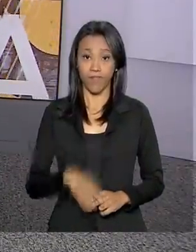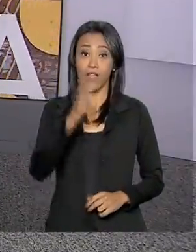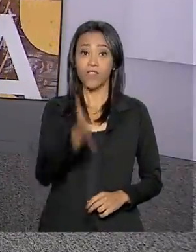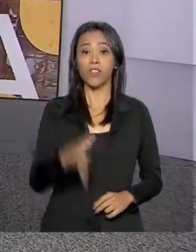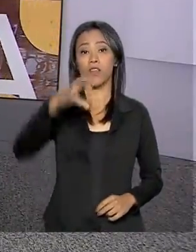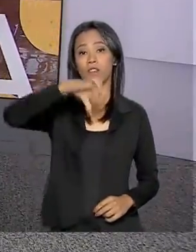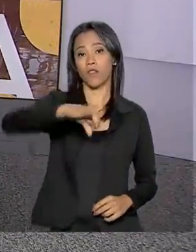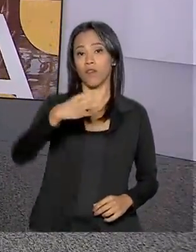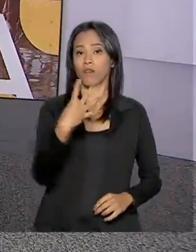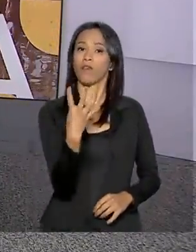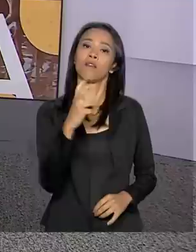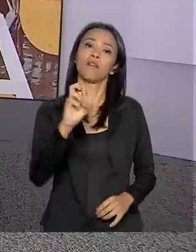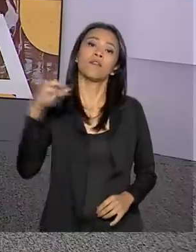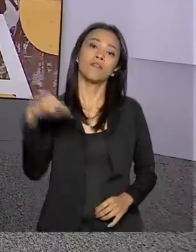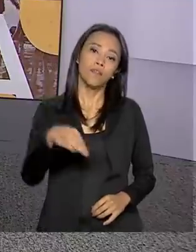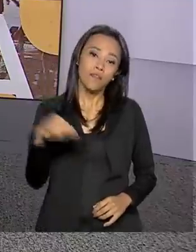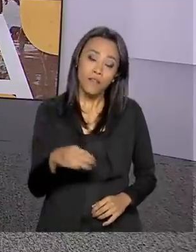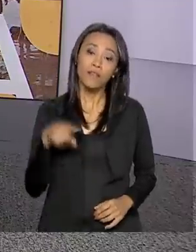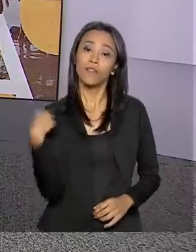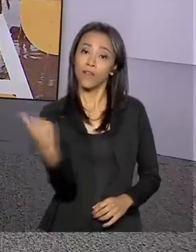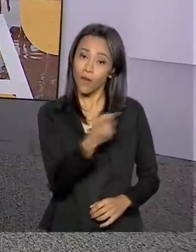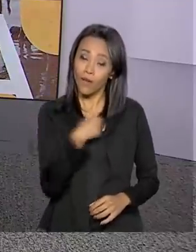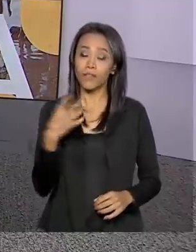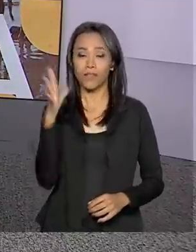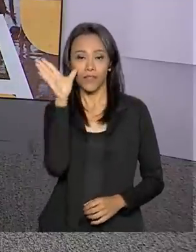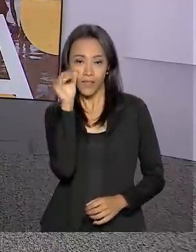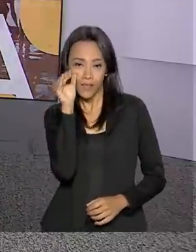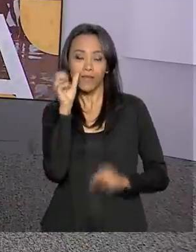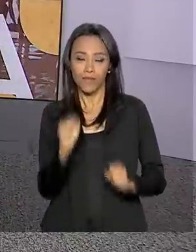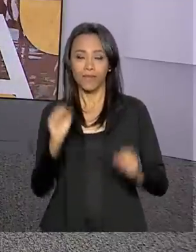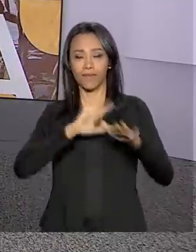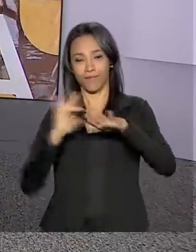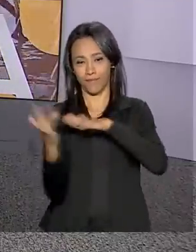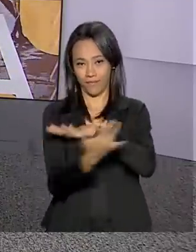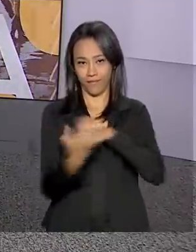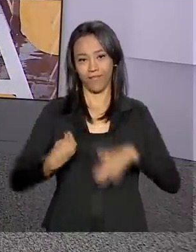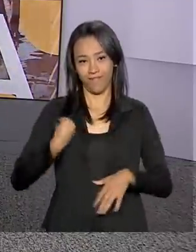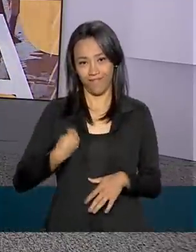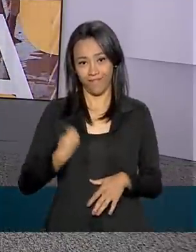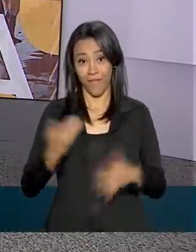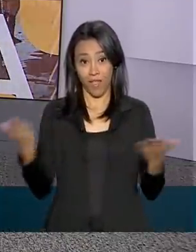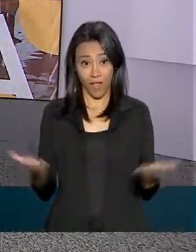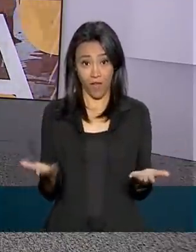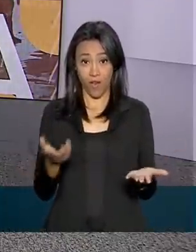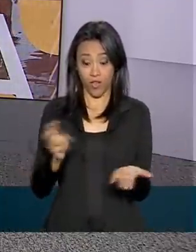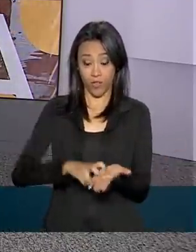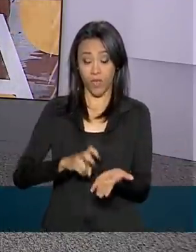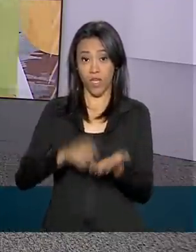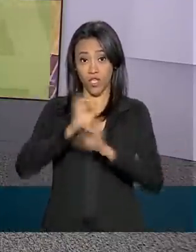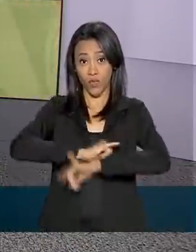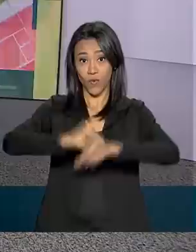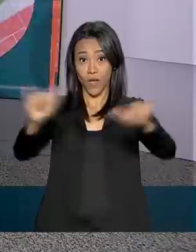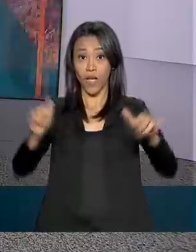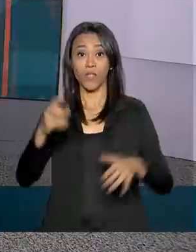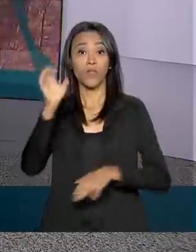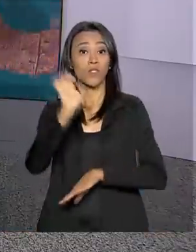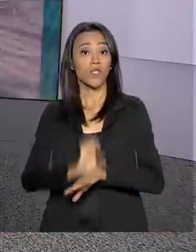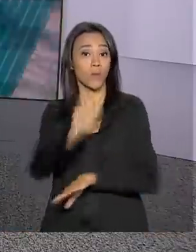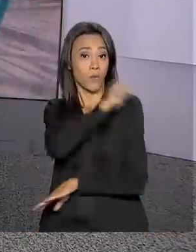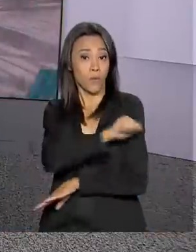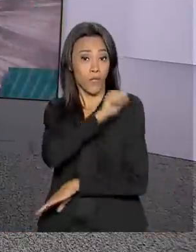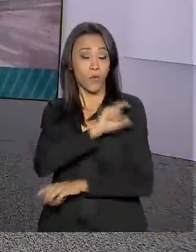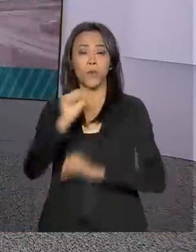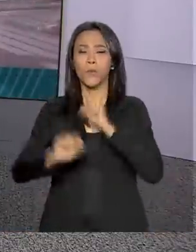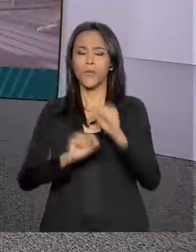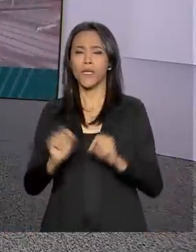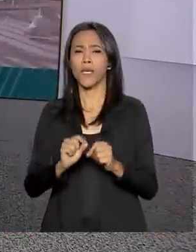São 9 horas e 45 minutos, estamos ao vivo também pelas nossas redes sociais. Está sendo lançada agora de manhã no Rio de Janeiro a campanha nacional